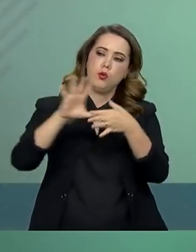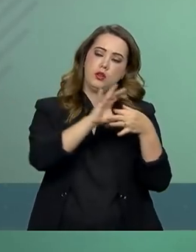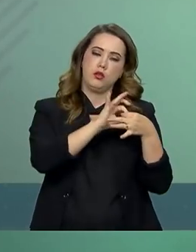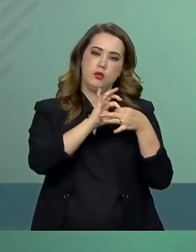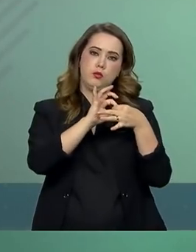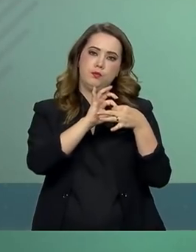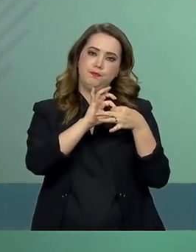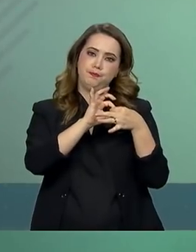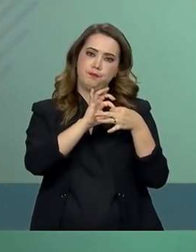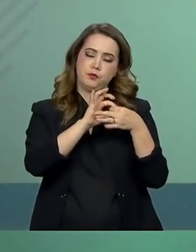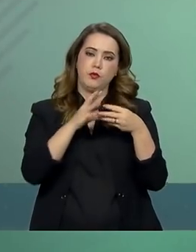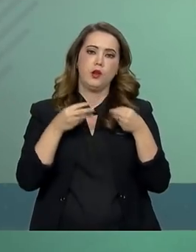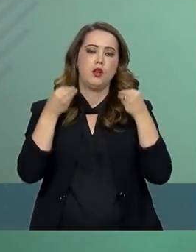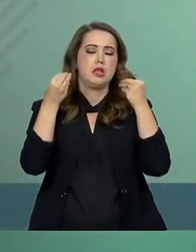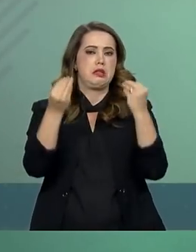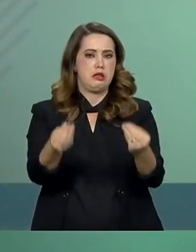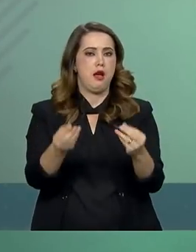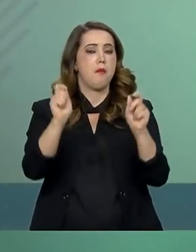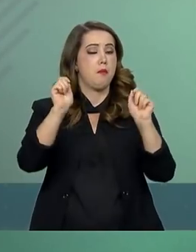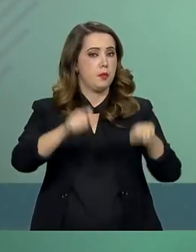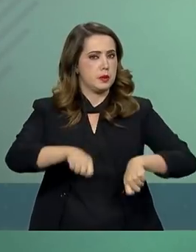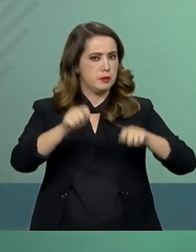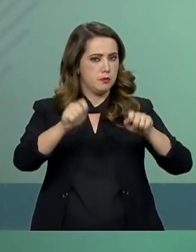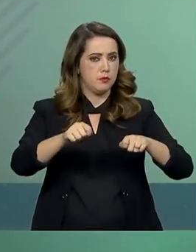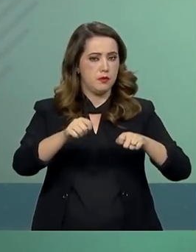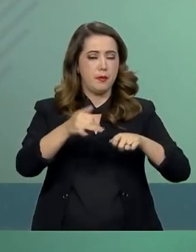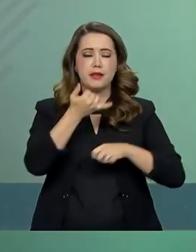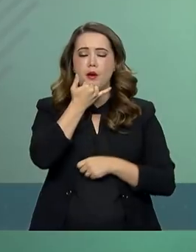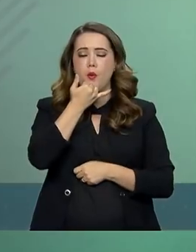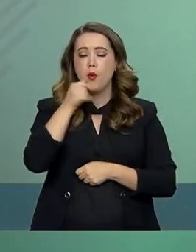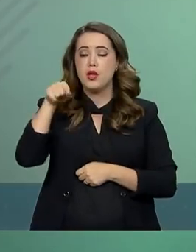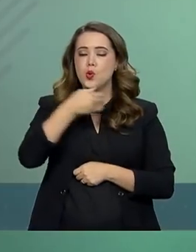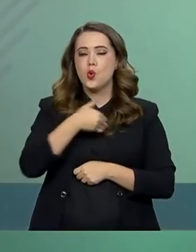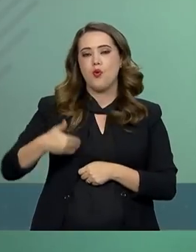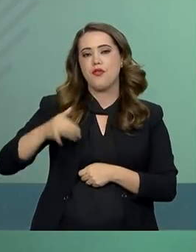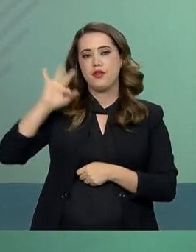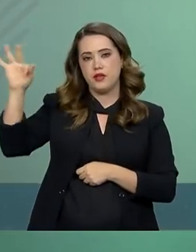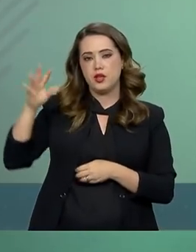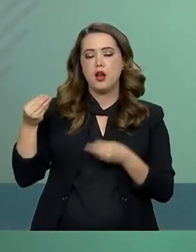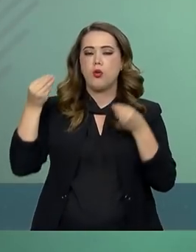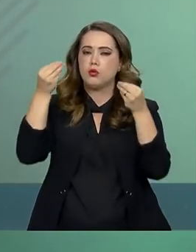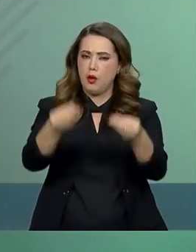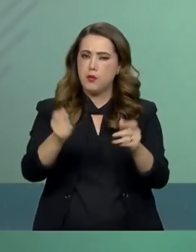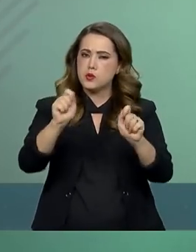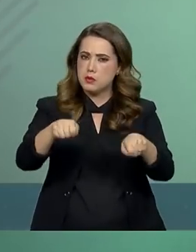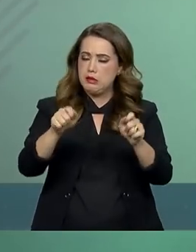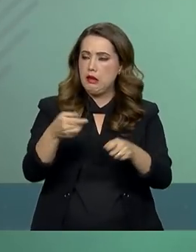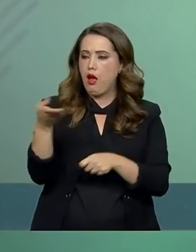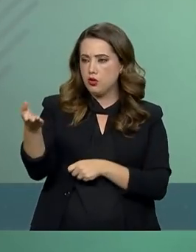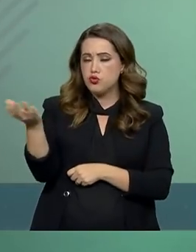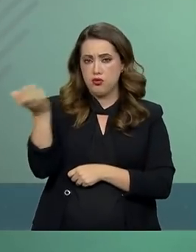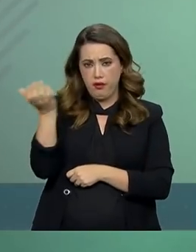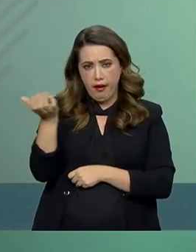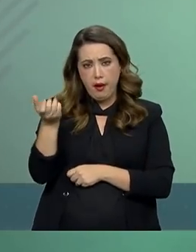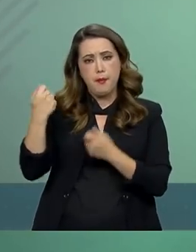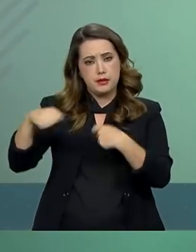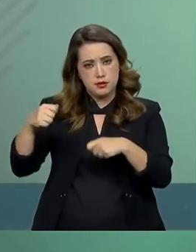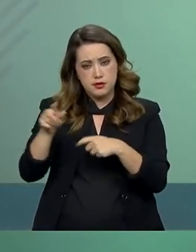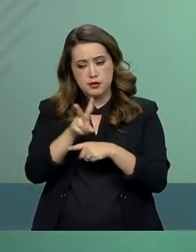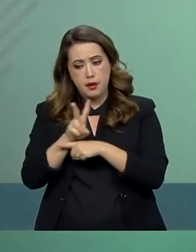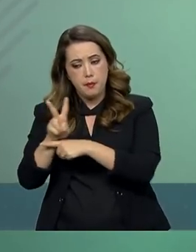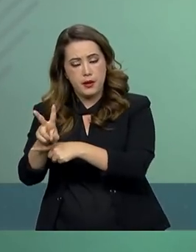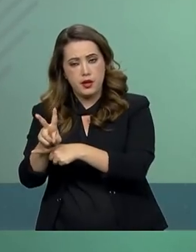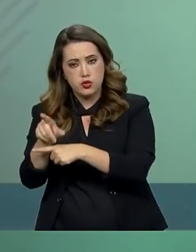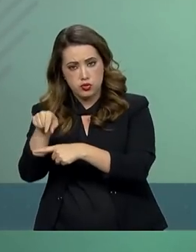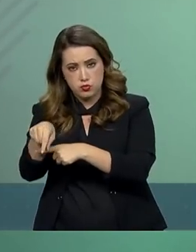concede espaço para a contratação de operações de crédito por meio de aval